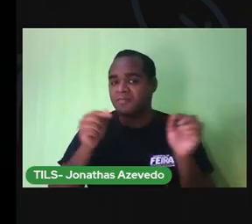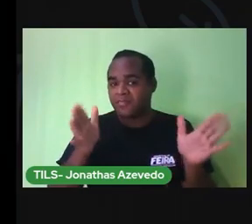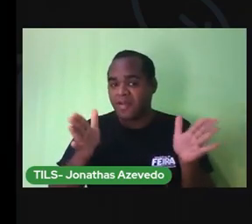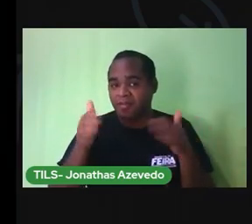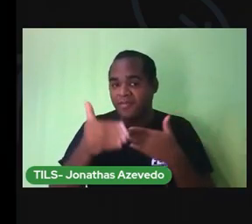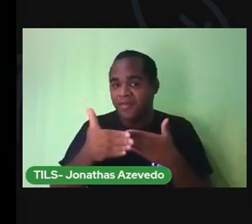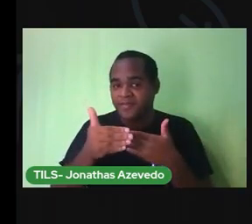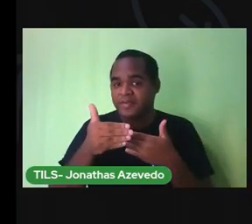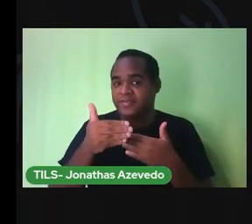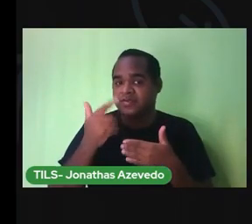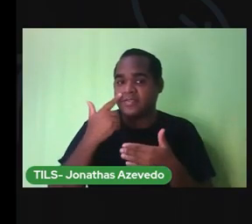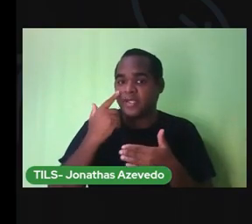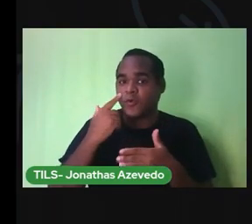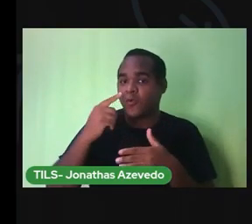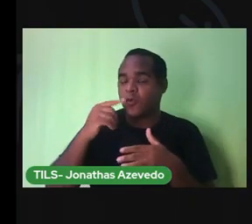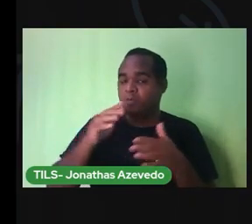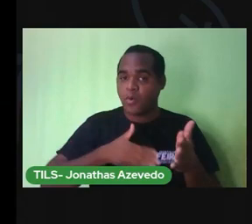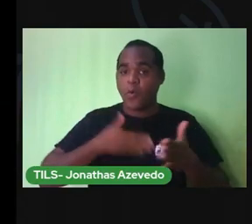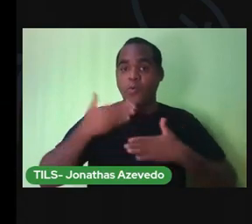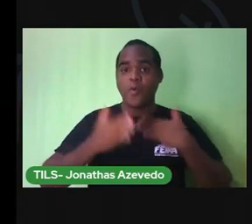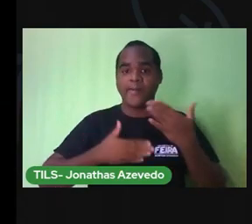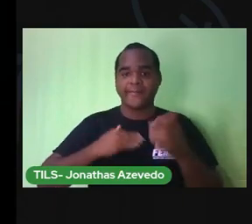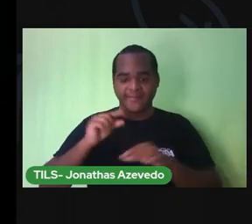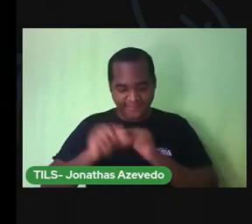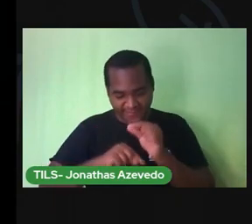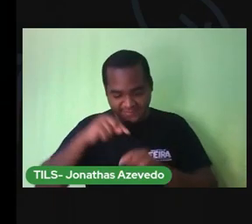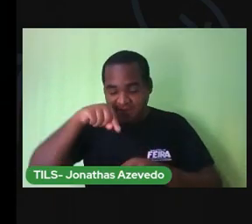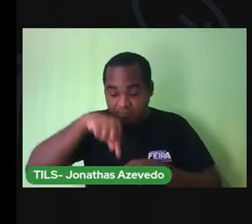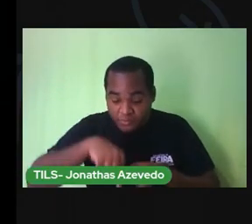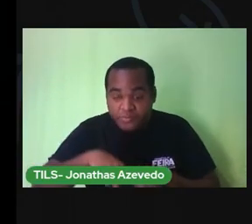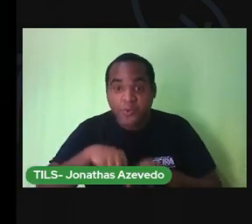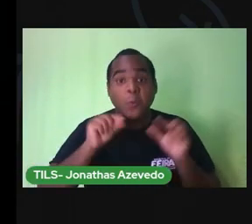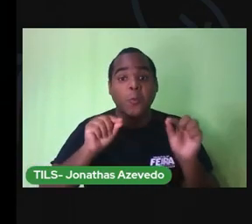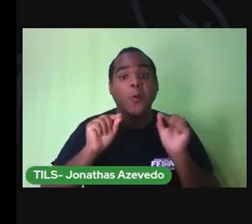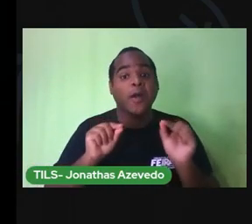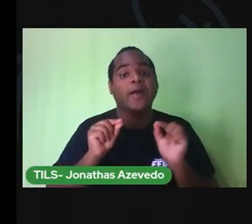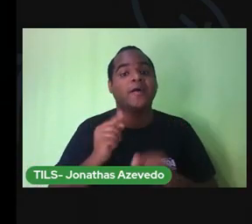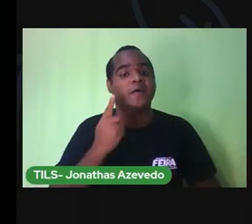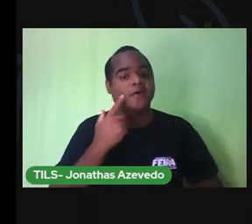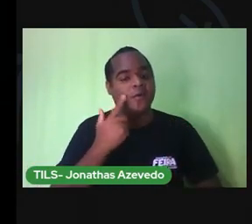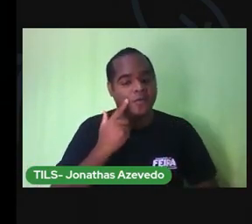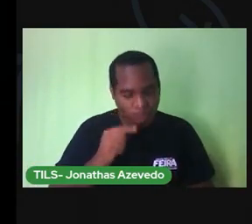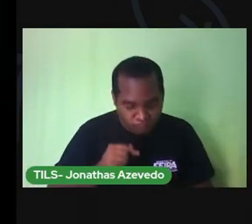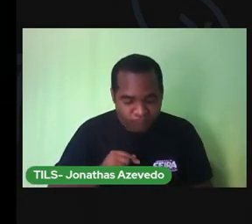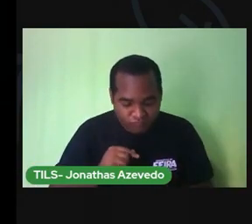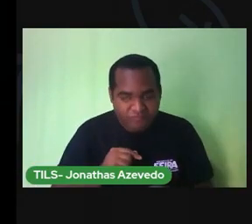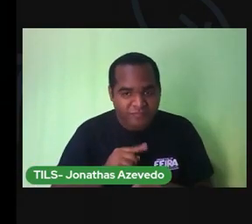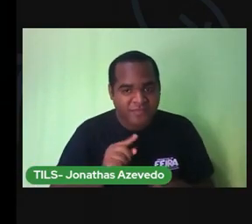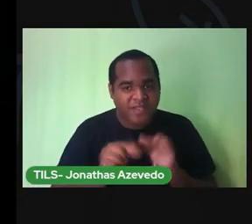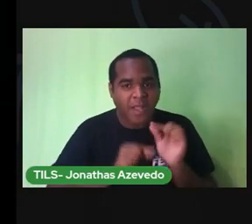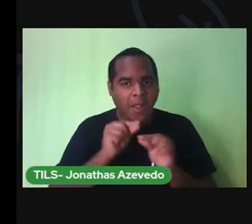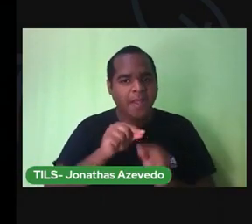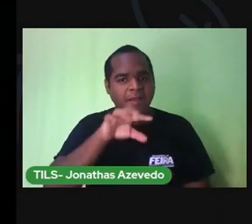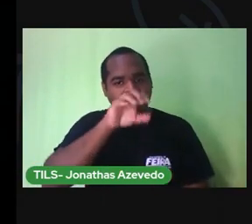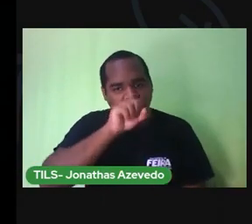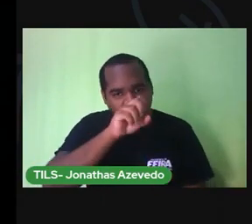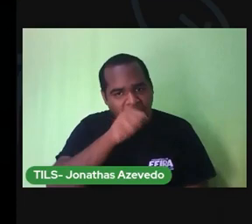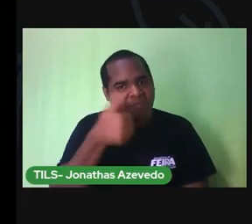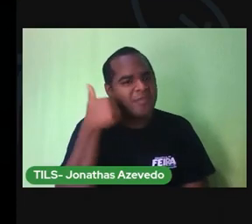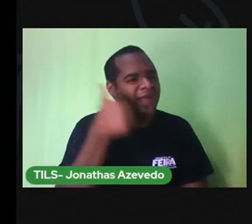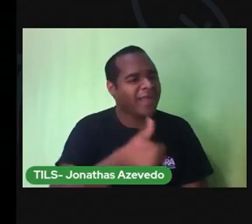caixa surpresa aqui tem algo cheiroso